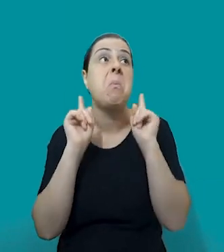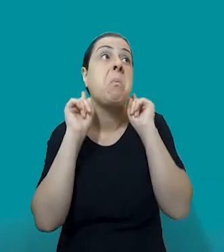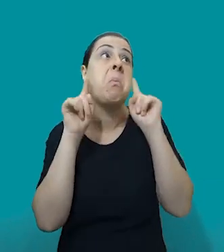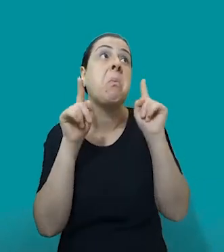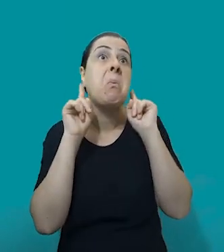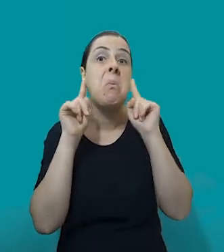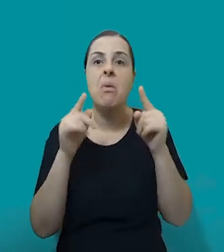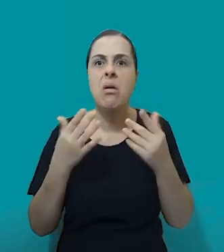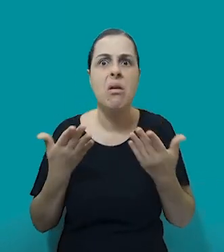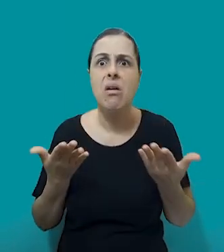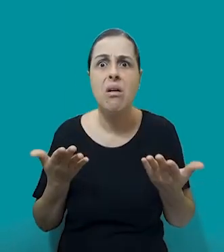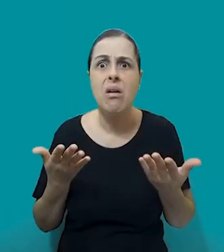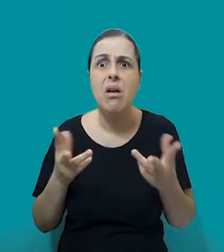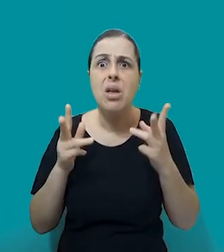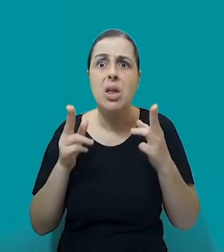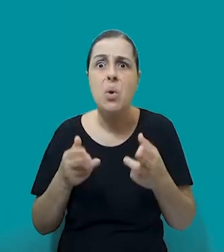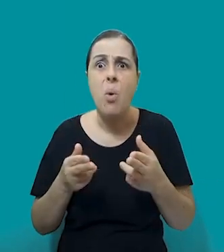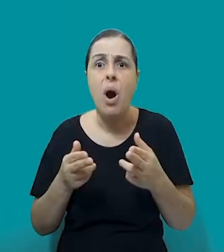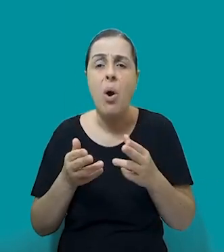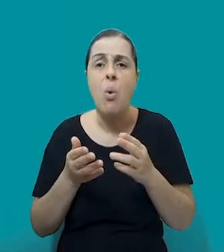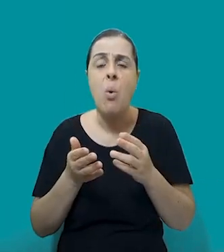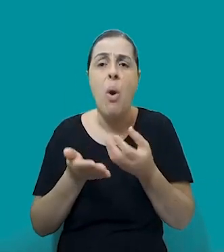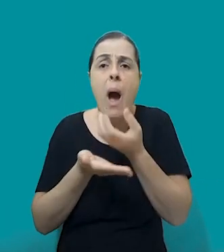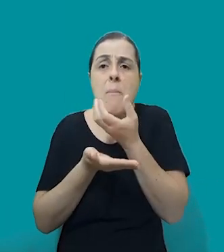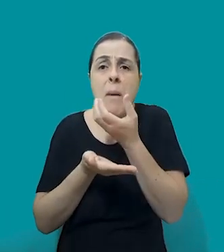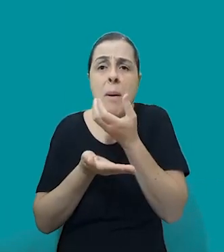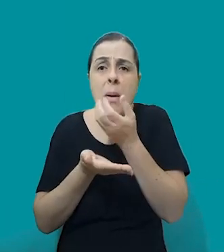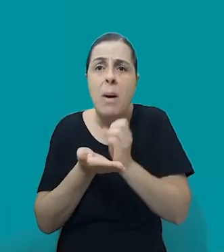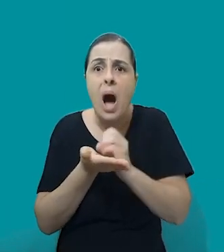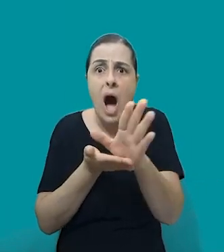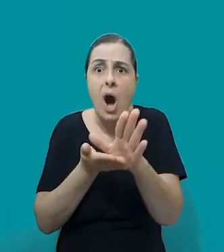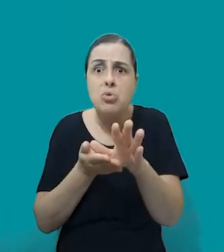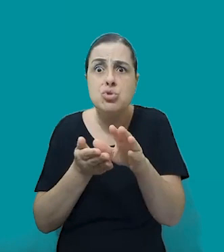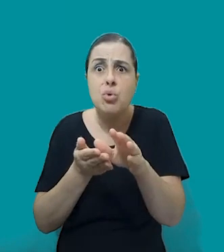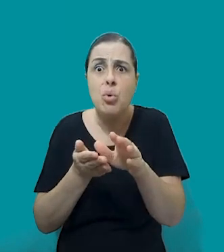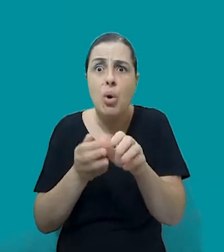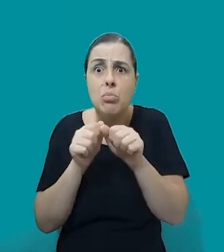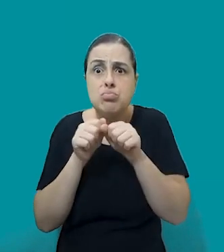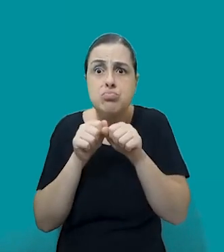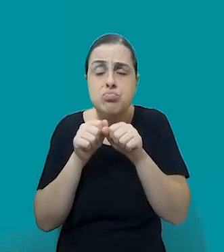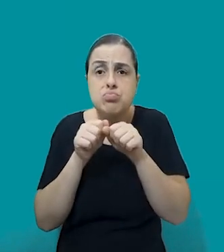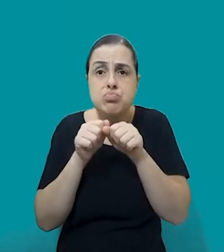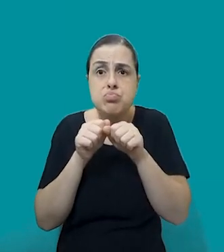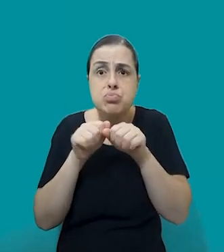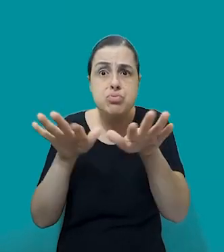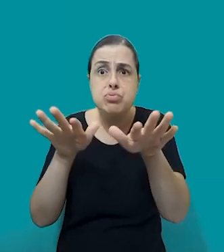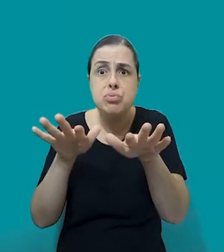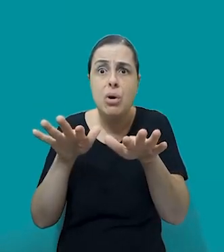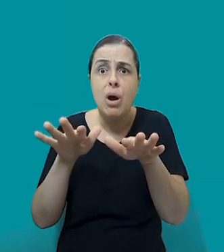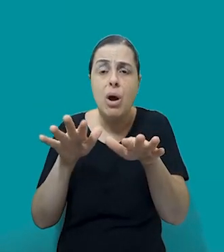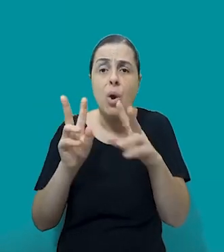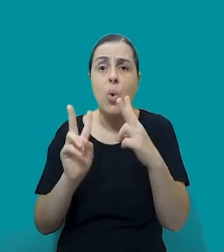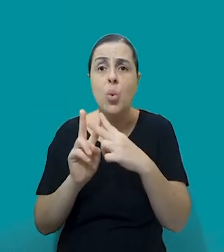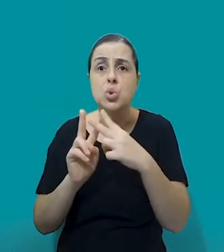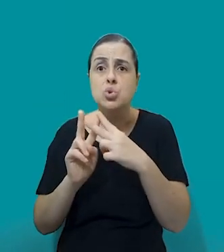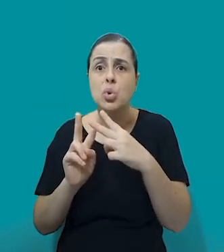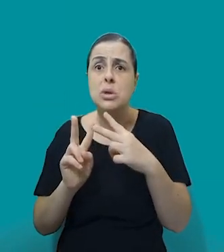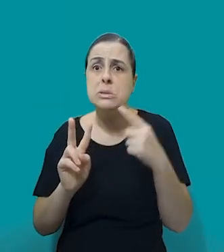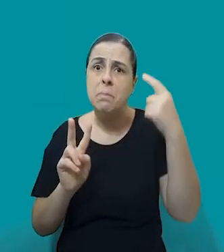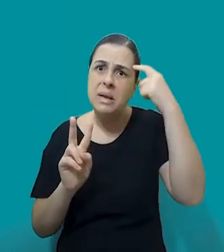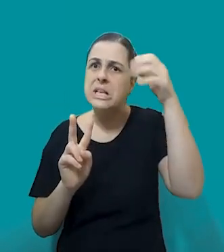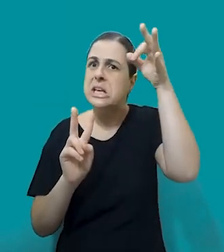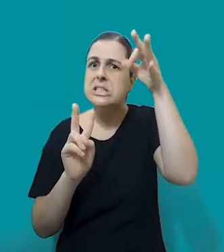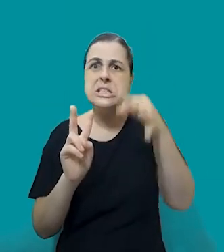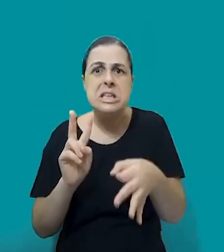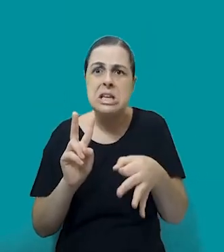Então, os áudios lá do Robinho, quando a gente vai ouvir, a gente vê que realmente ele tinha certeza da impunidade, ele tinha certeza que